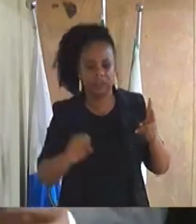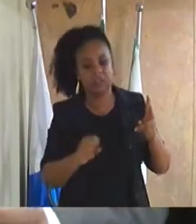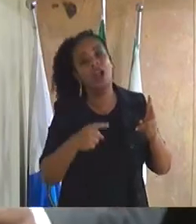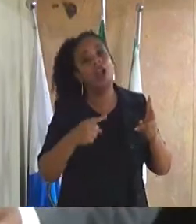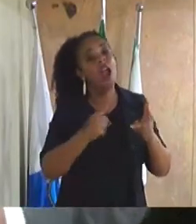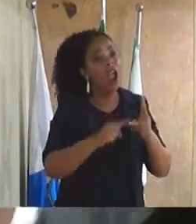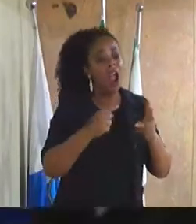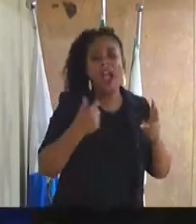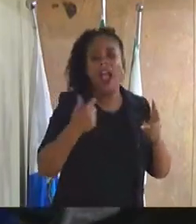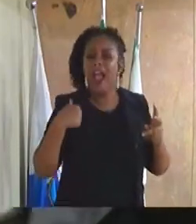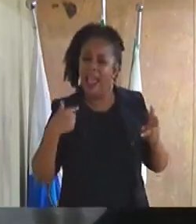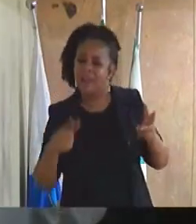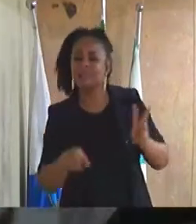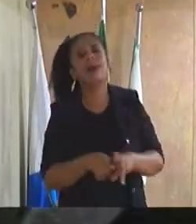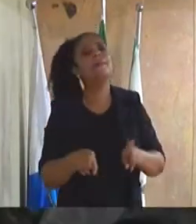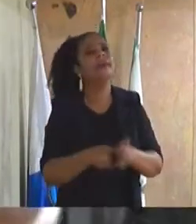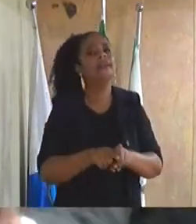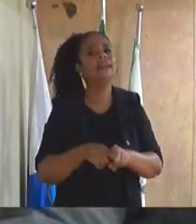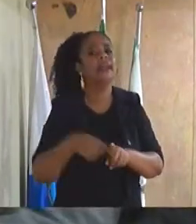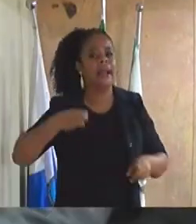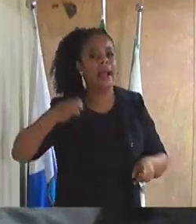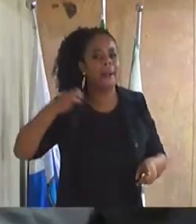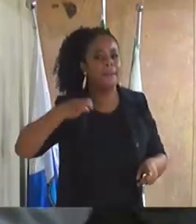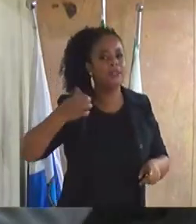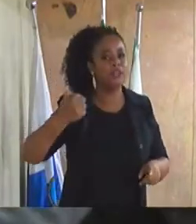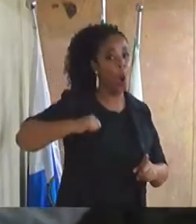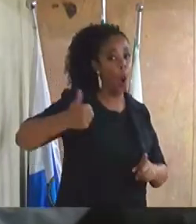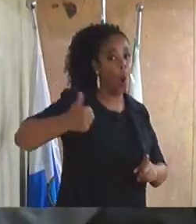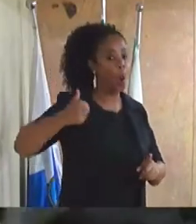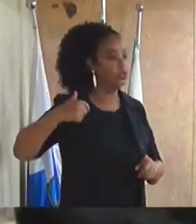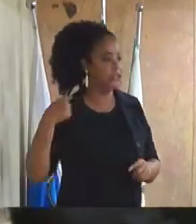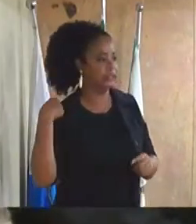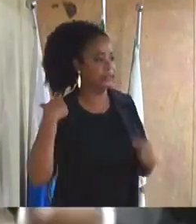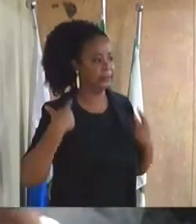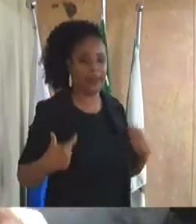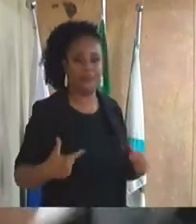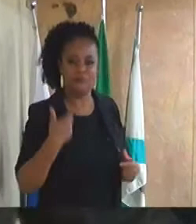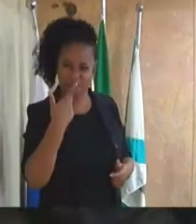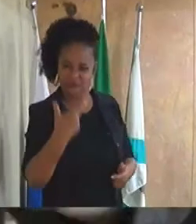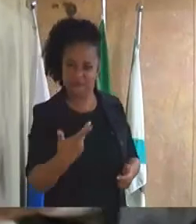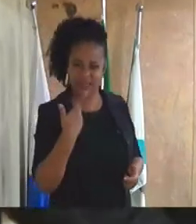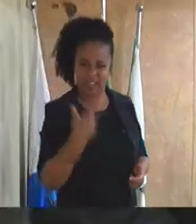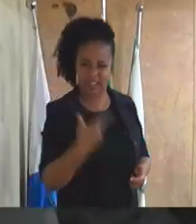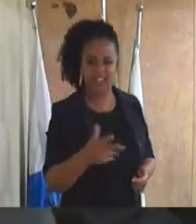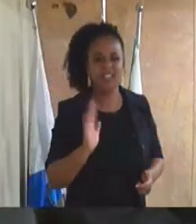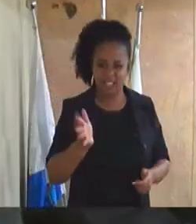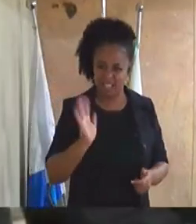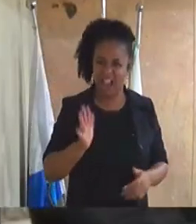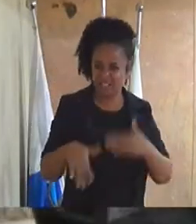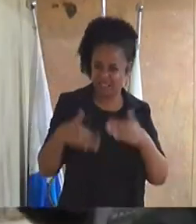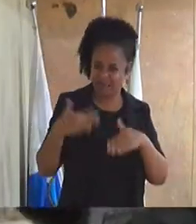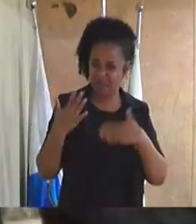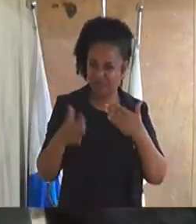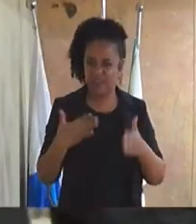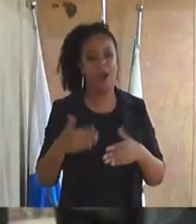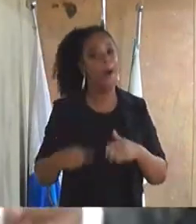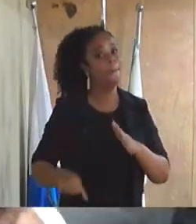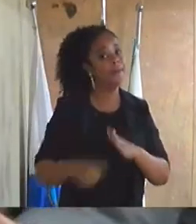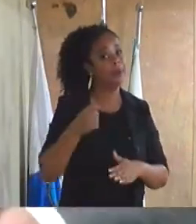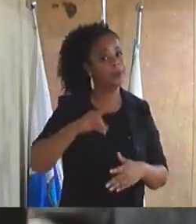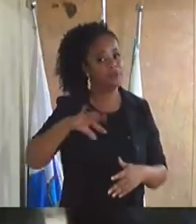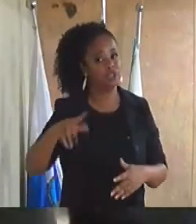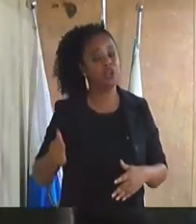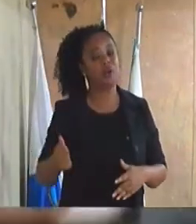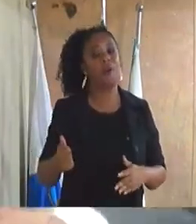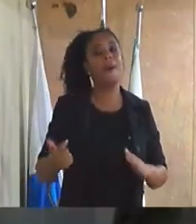11 que agora eu senti que o senhor está de cabeça diária mas está desenvolvendo excelente no primeiro dia um brilhante